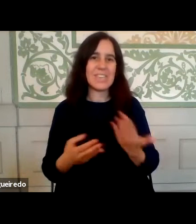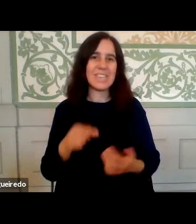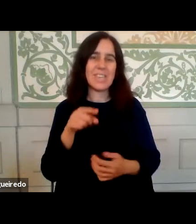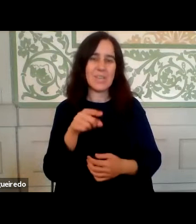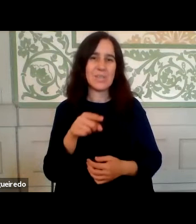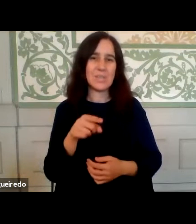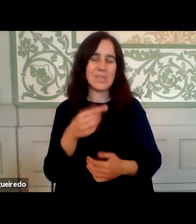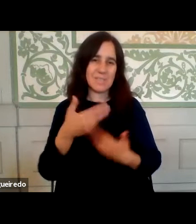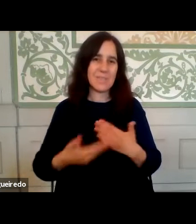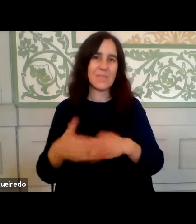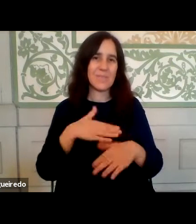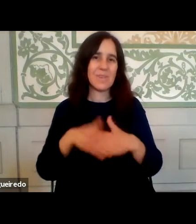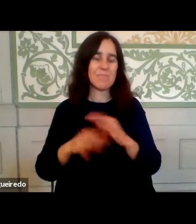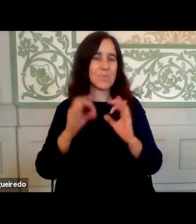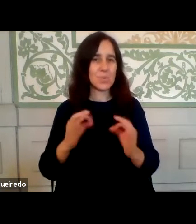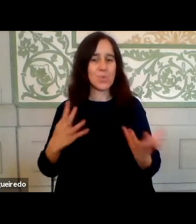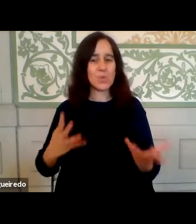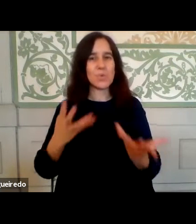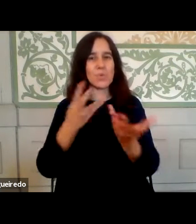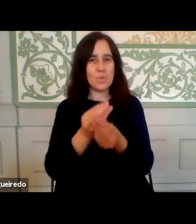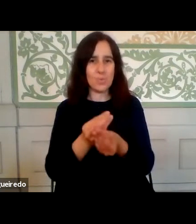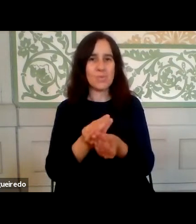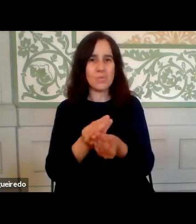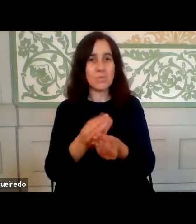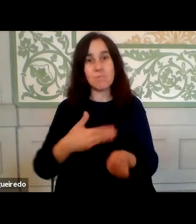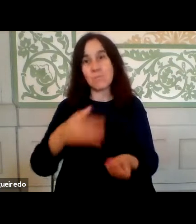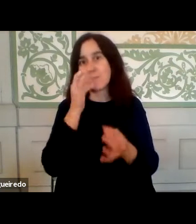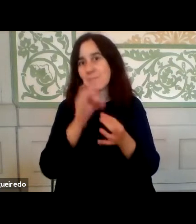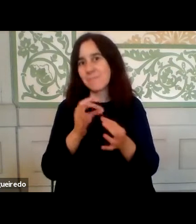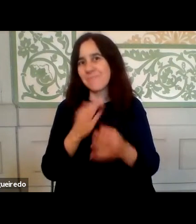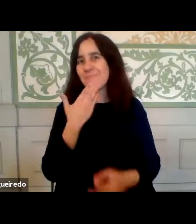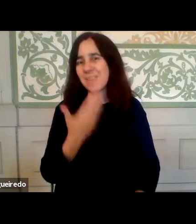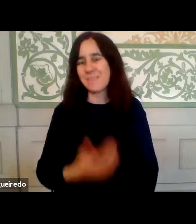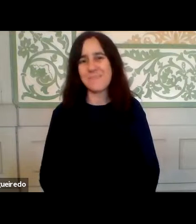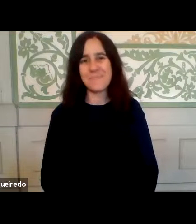que faremos seguramente em conjunto já em seguida. Obrigada.